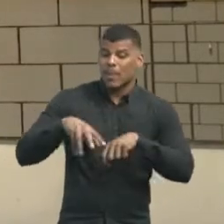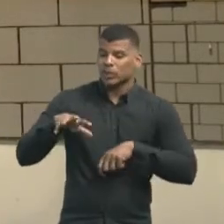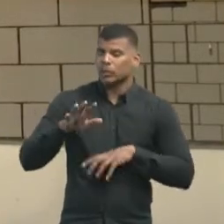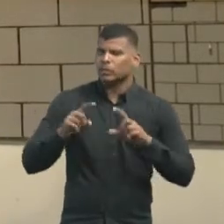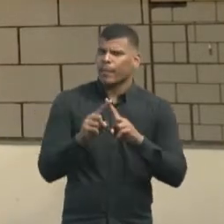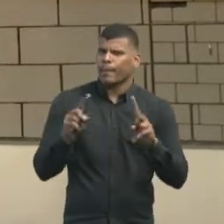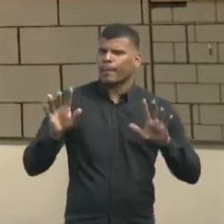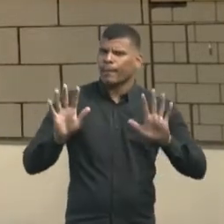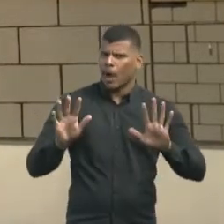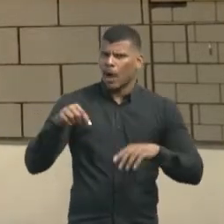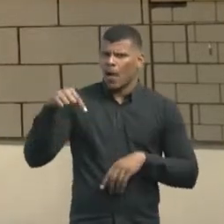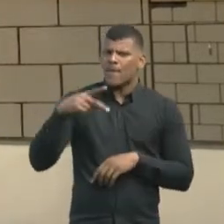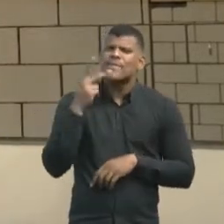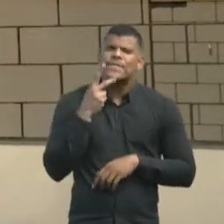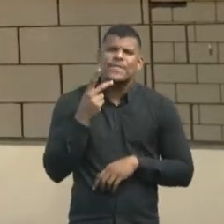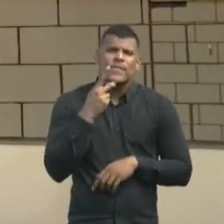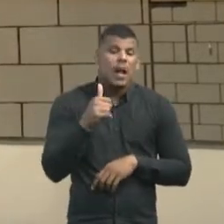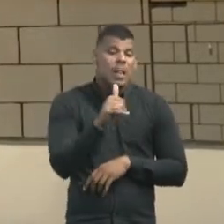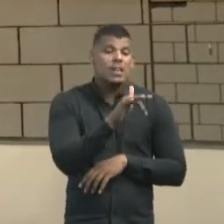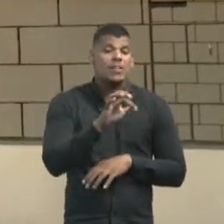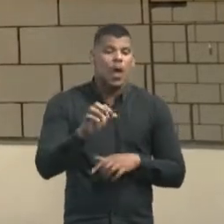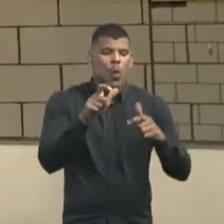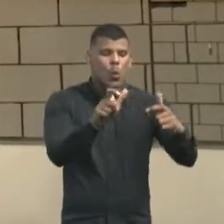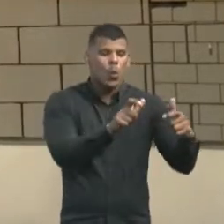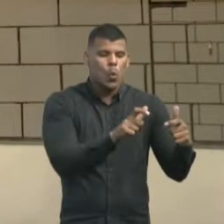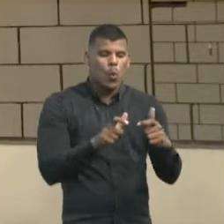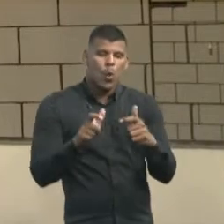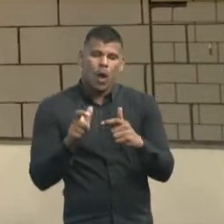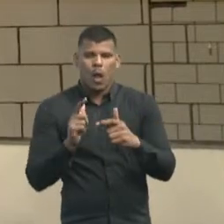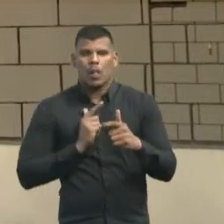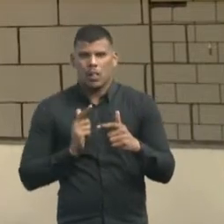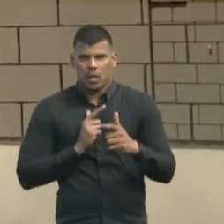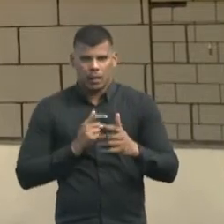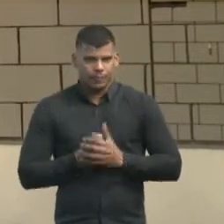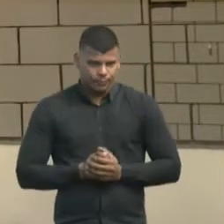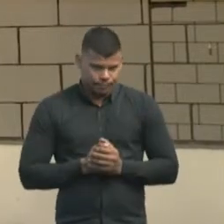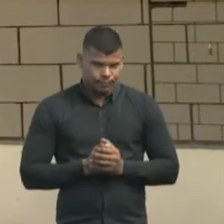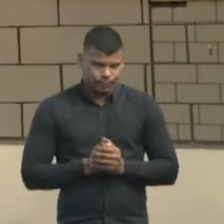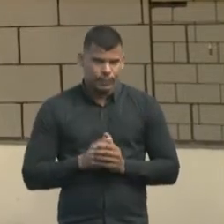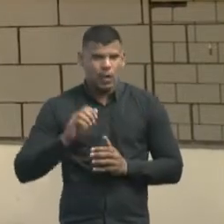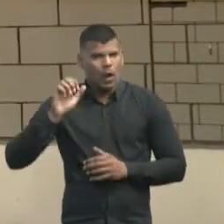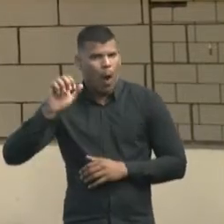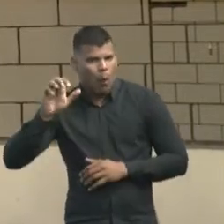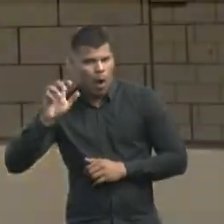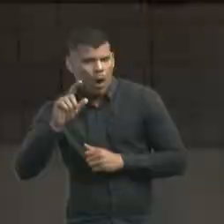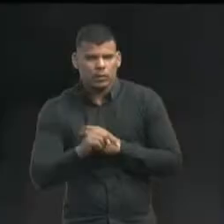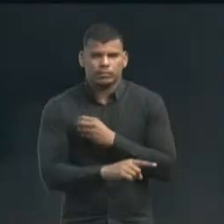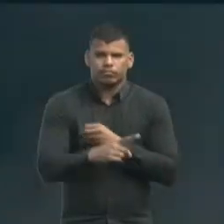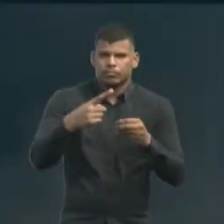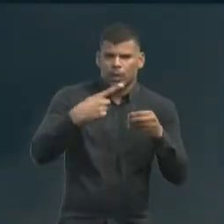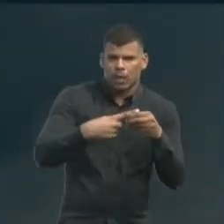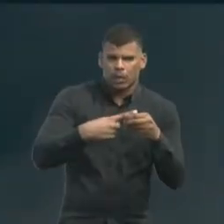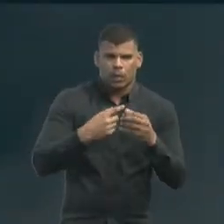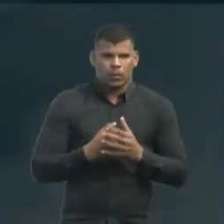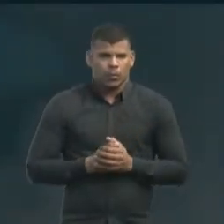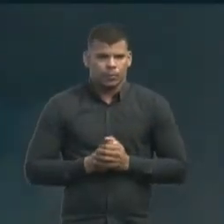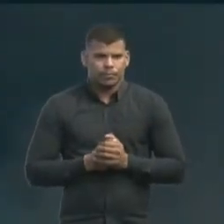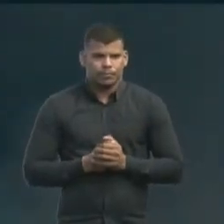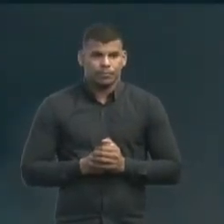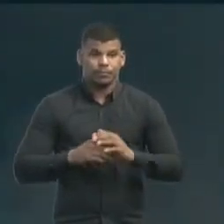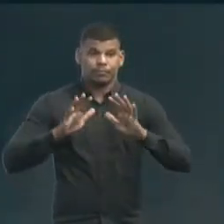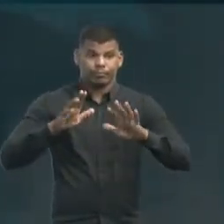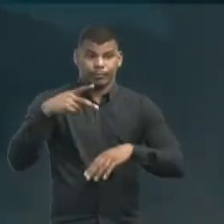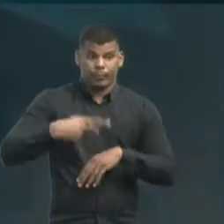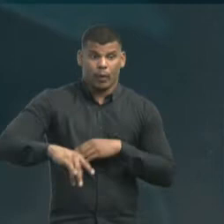postos fixos, como esse, em Fortaleza, região metropolitana e também no interior do estado. Na